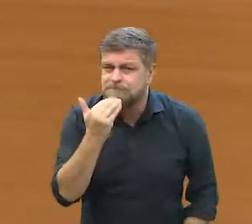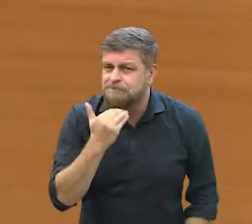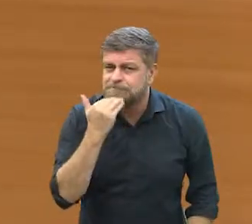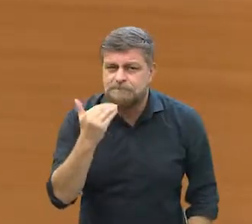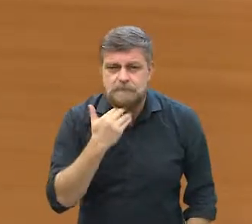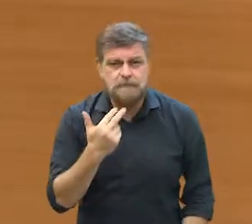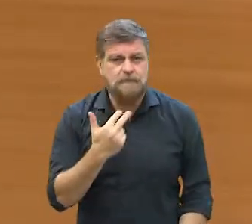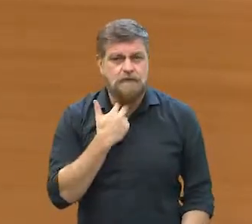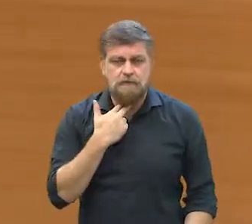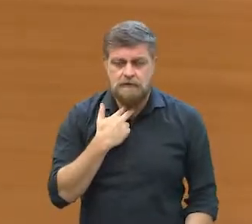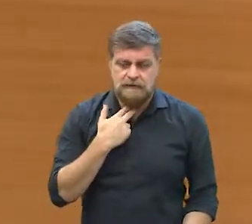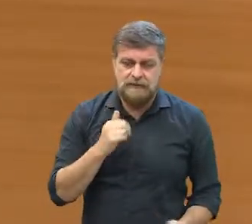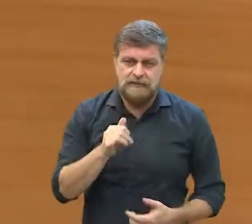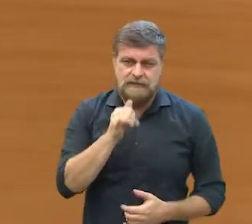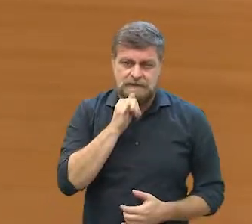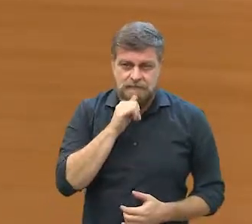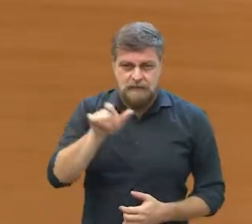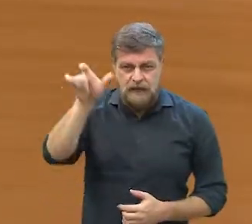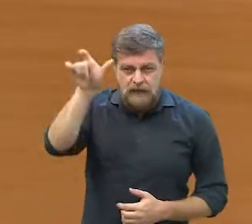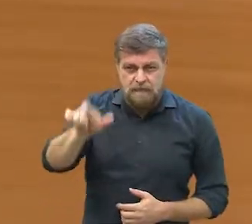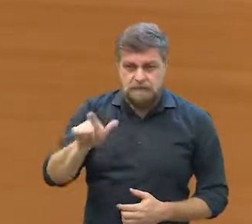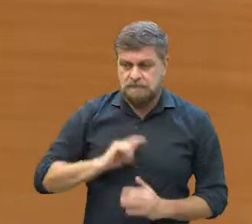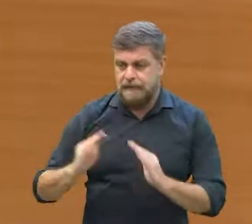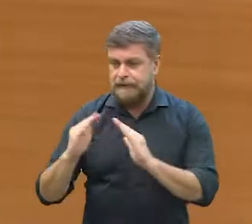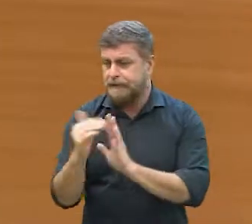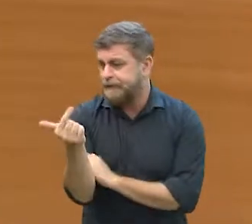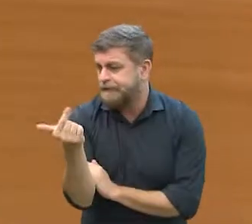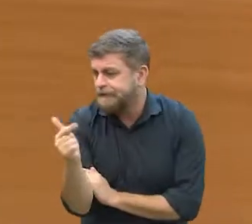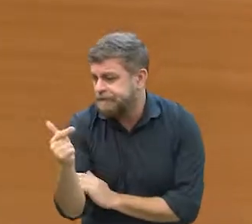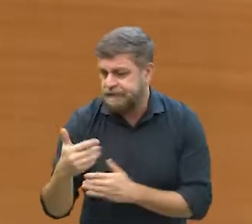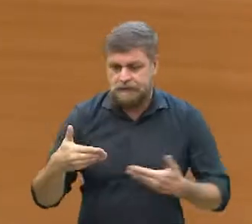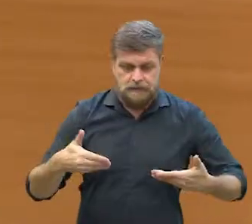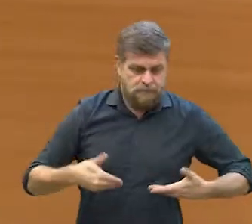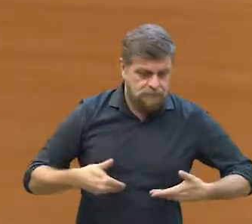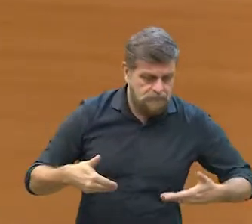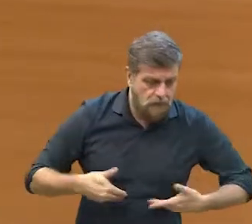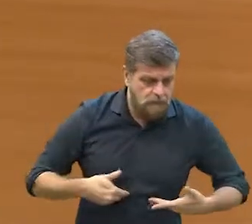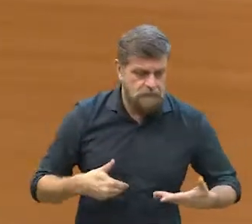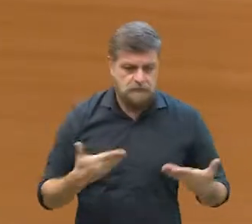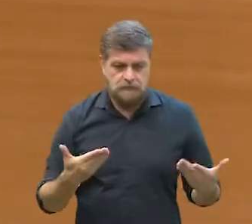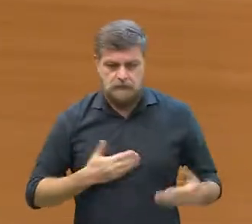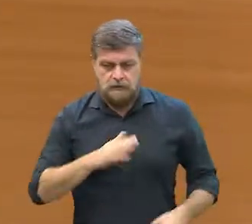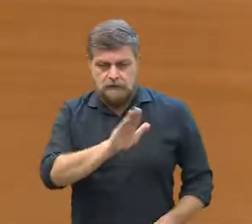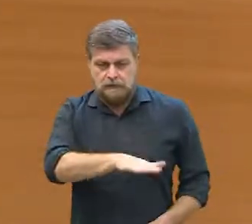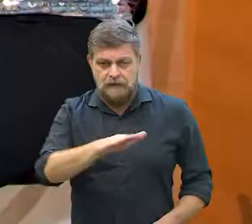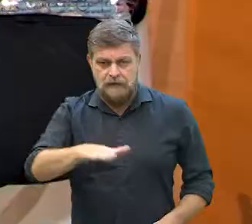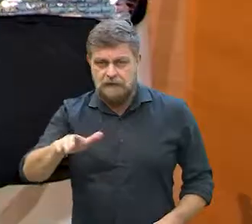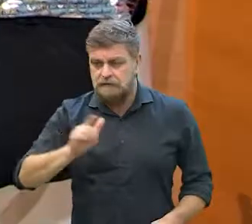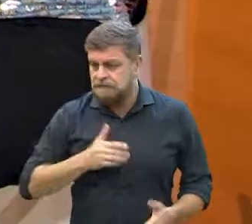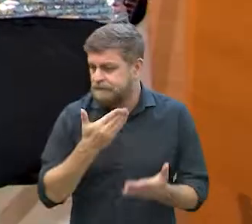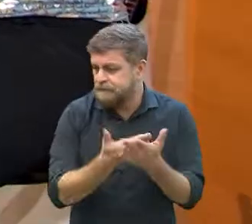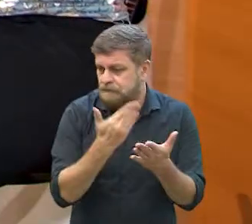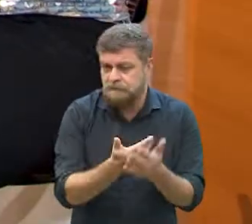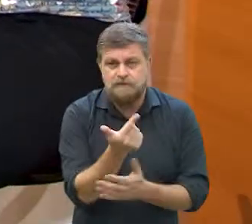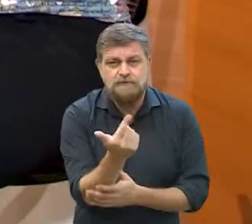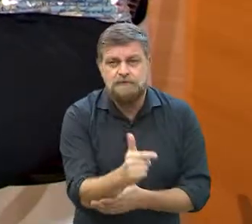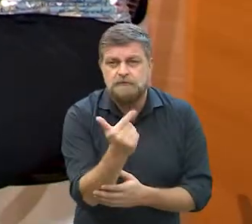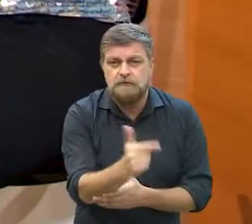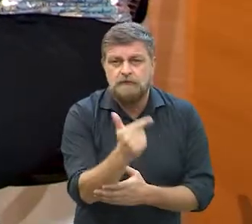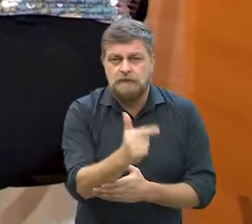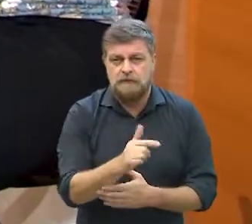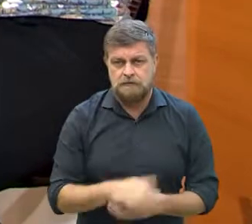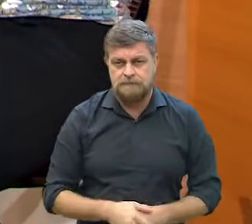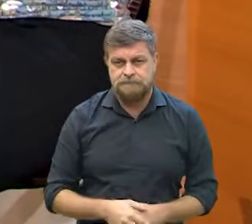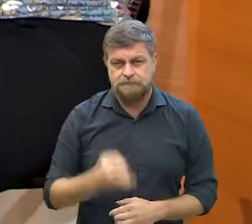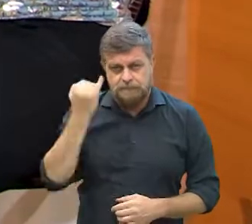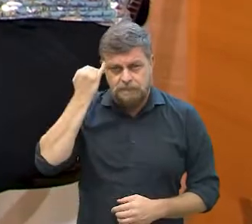Você está com uma situação que você não tem onde morar, você não está passando fome. Suas crianças não conseguem estudar. Então, assim,